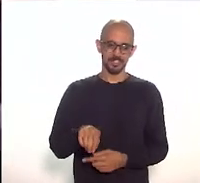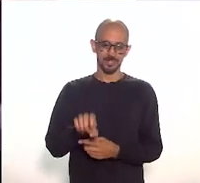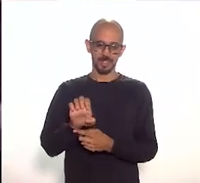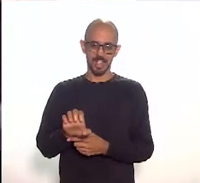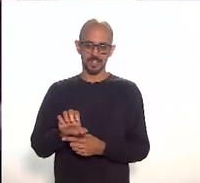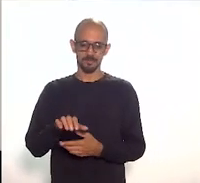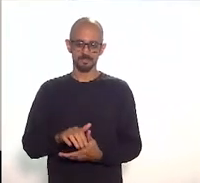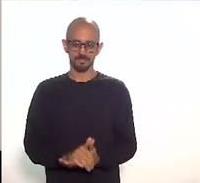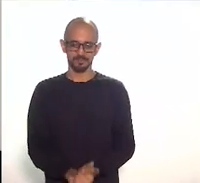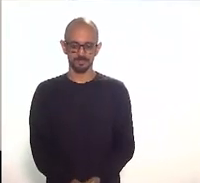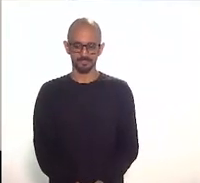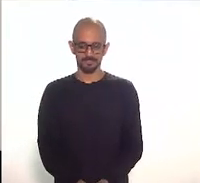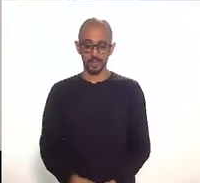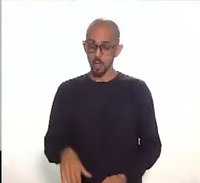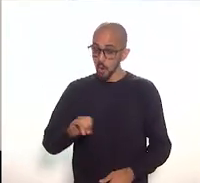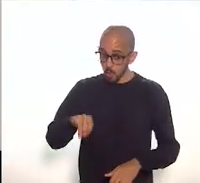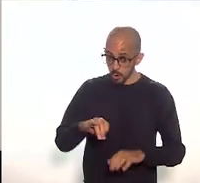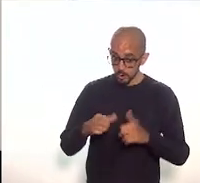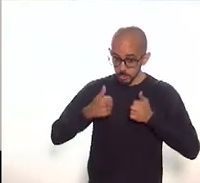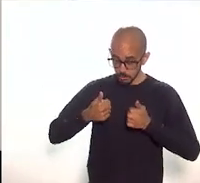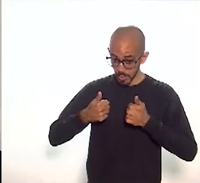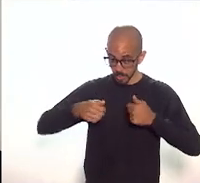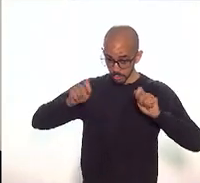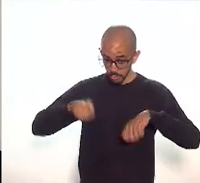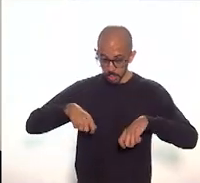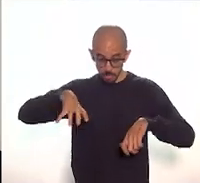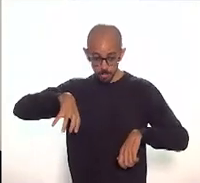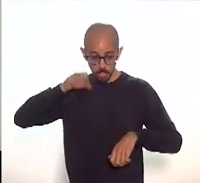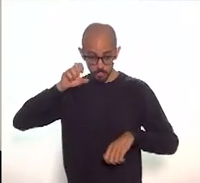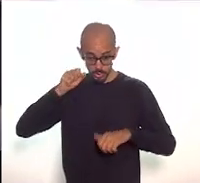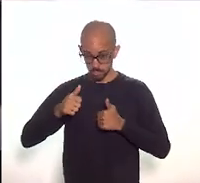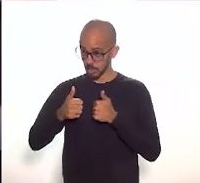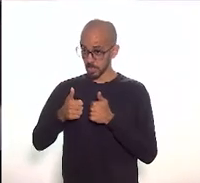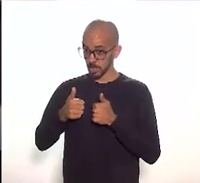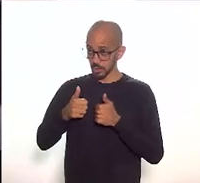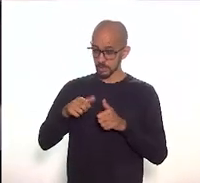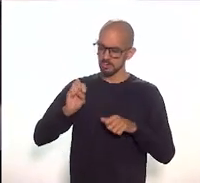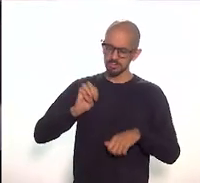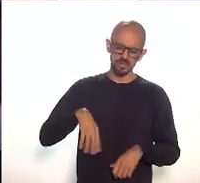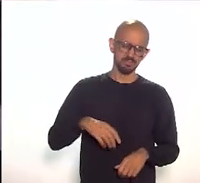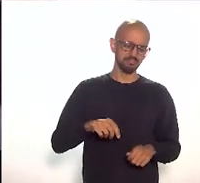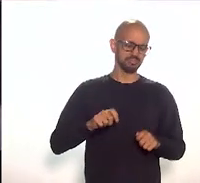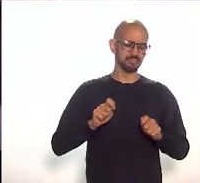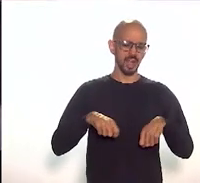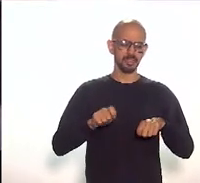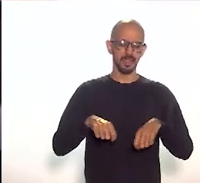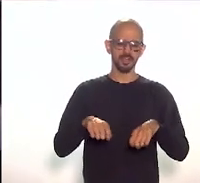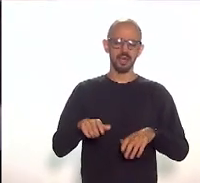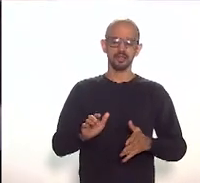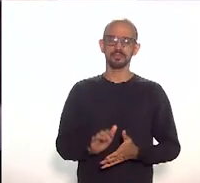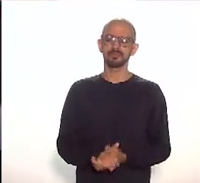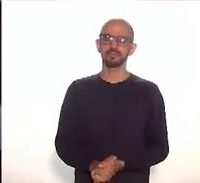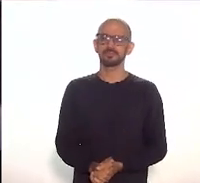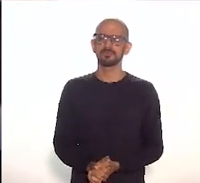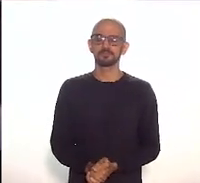Bom, Olá, vocês estão me ouvindo? Estamos. Todos me ouvem? Bom,